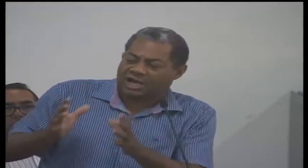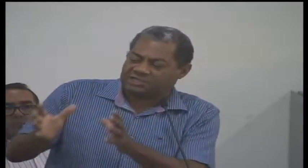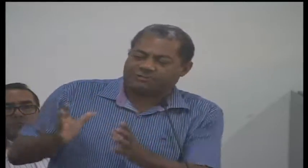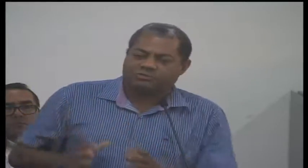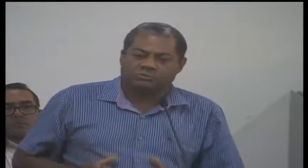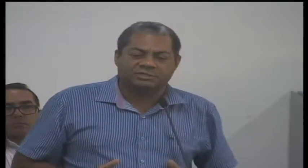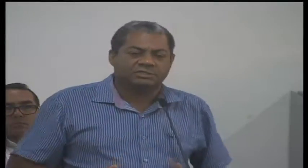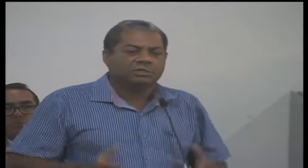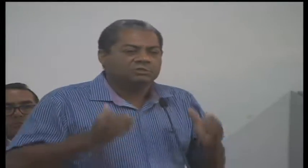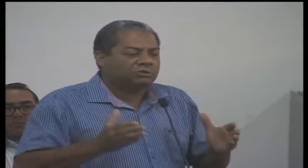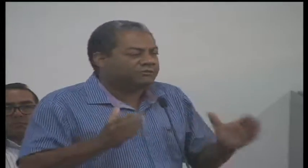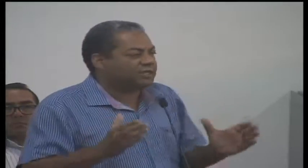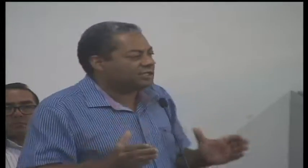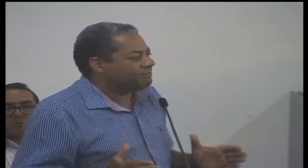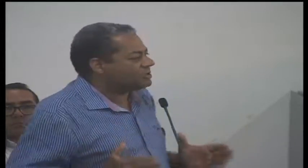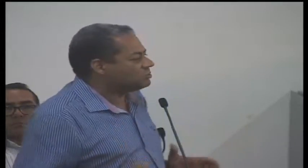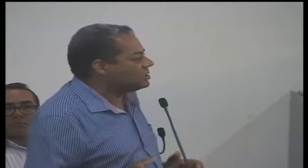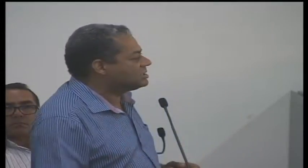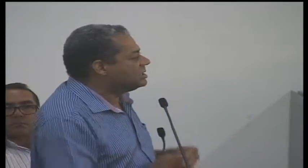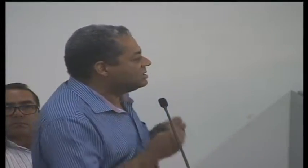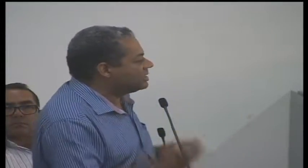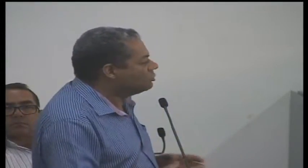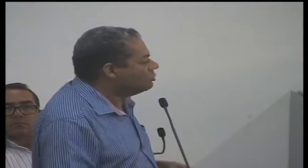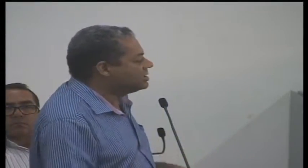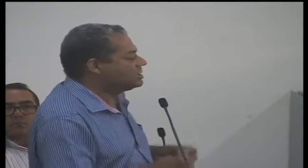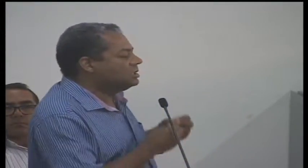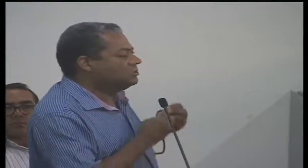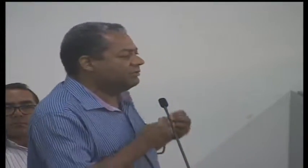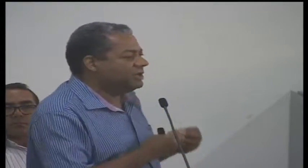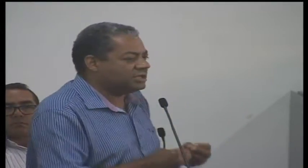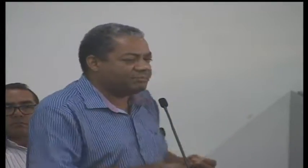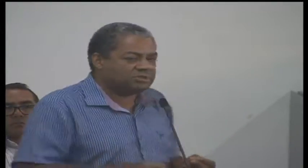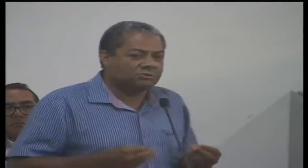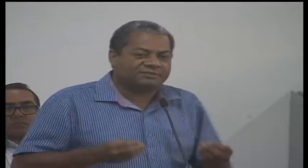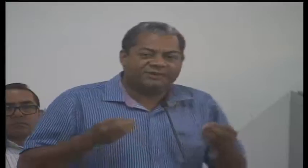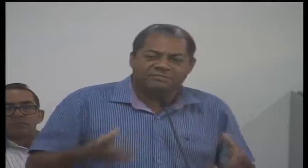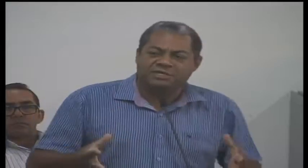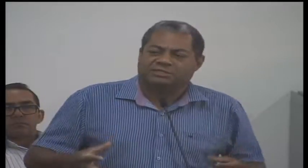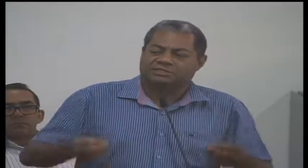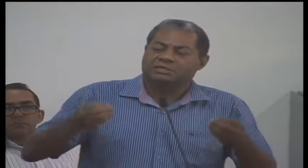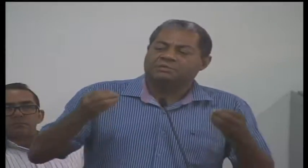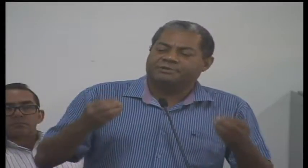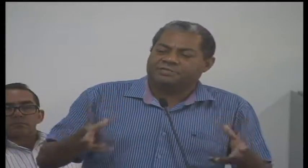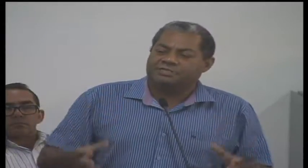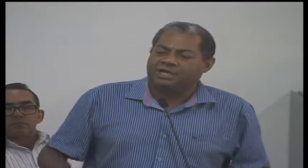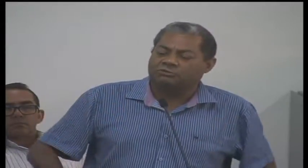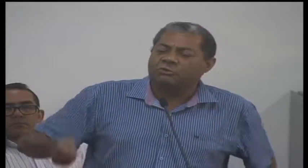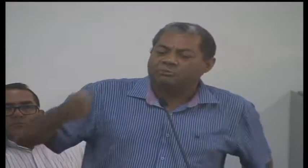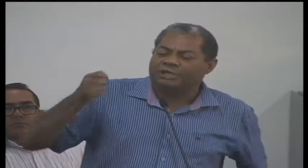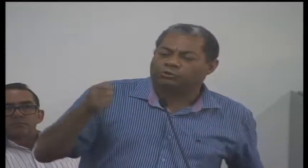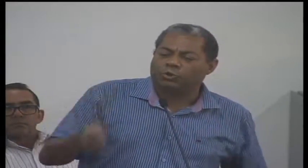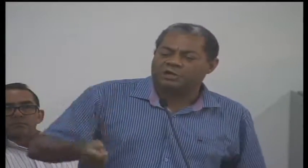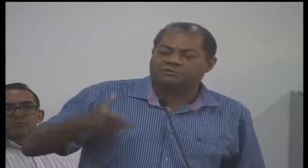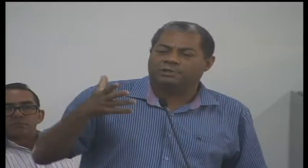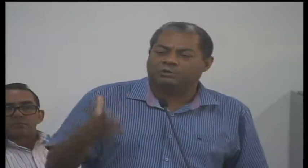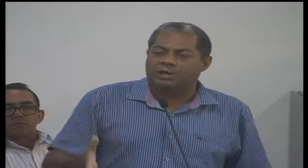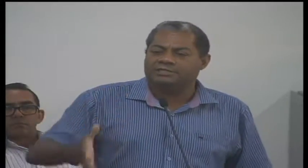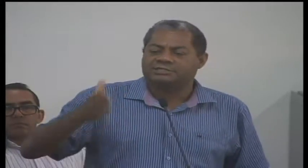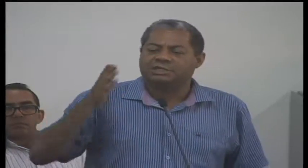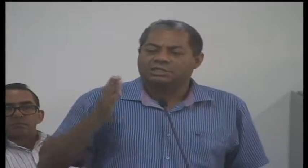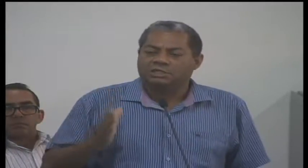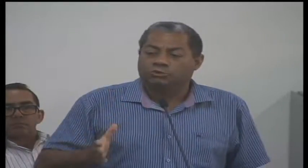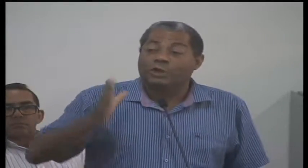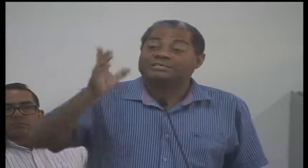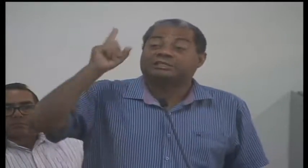deveria chegar às pessoas. Não deveria ter pessoas nas ruas, não deveria ter pessoas famintas, precisando, porque R$ 2